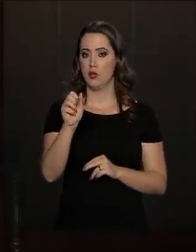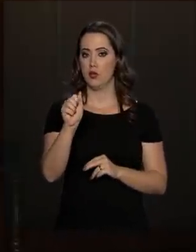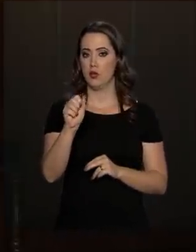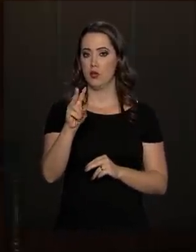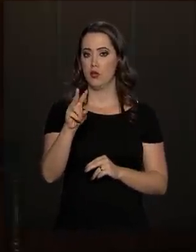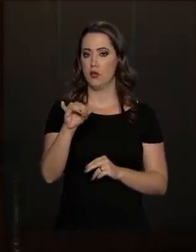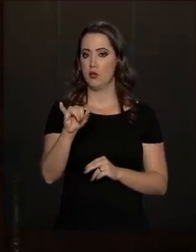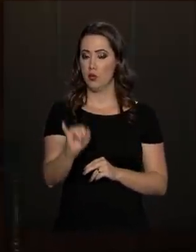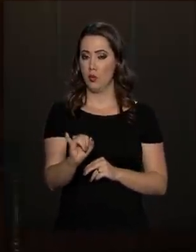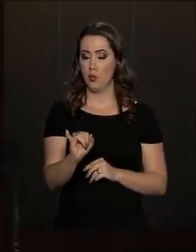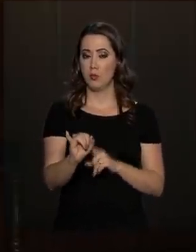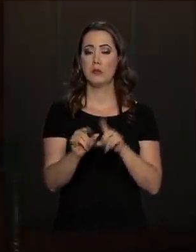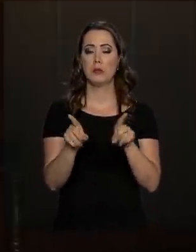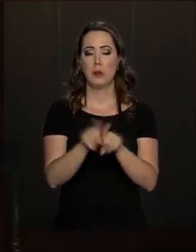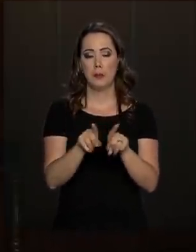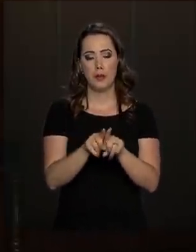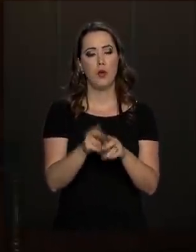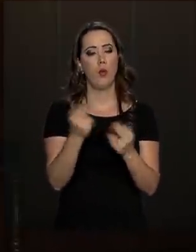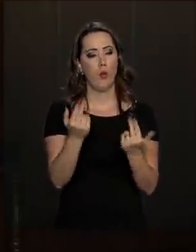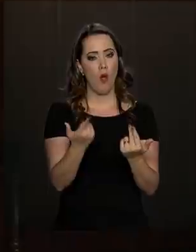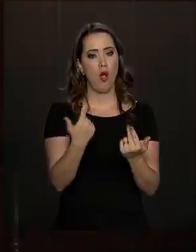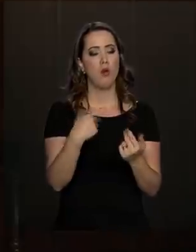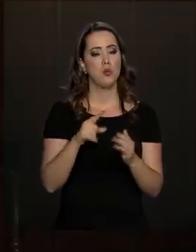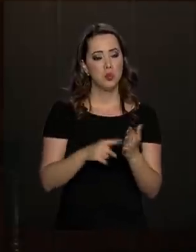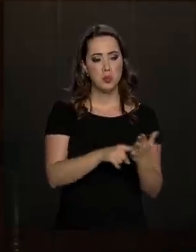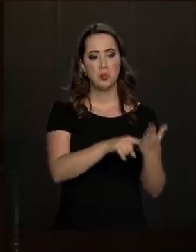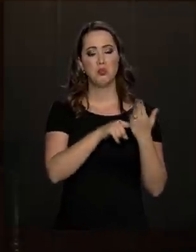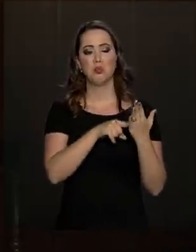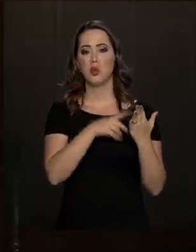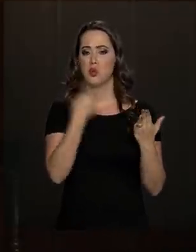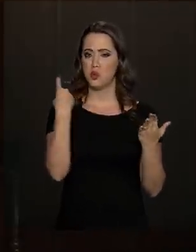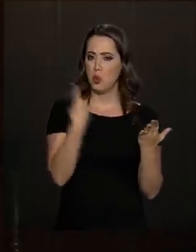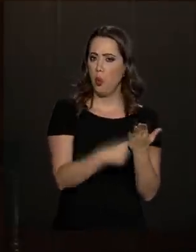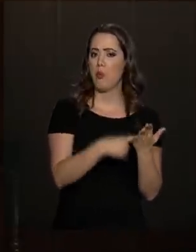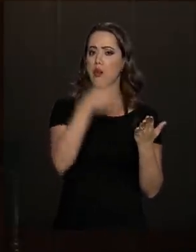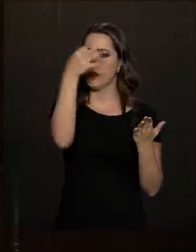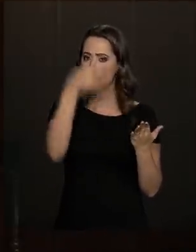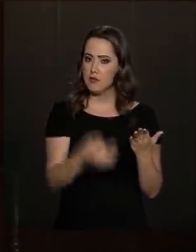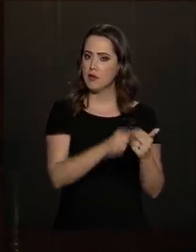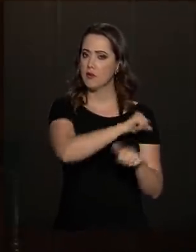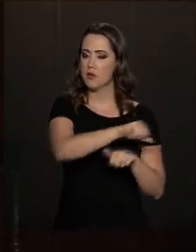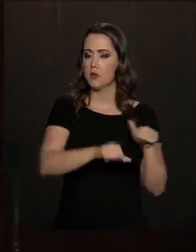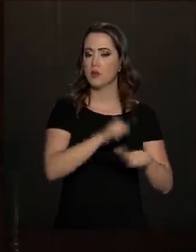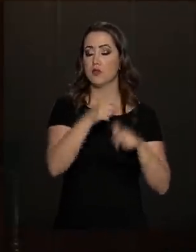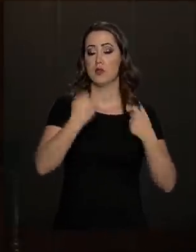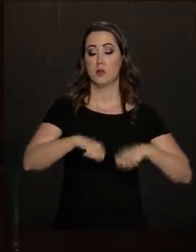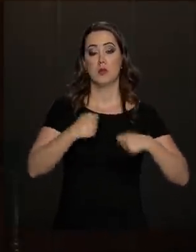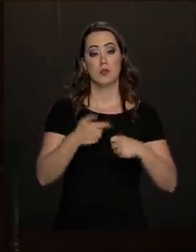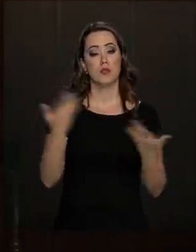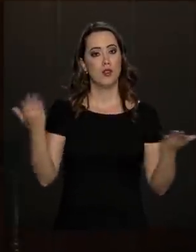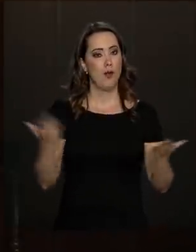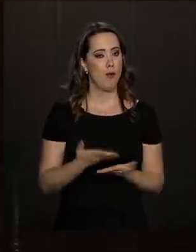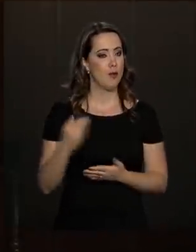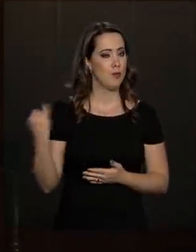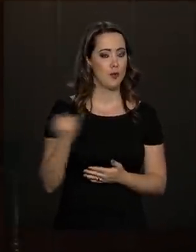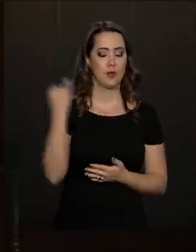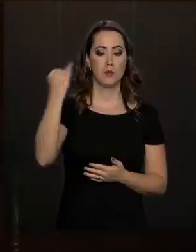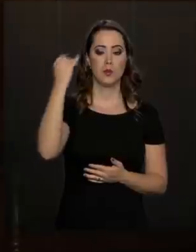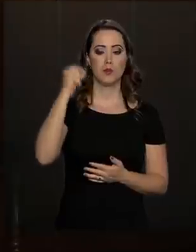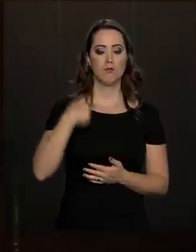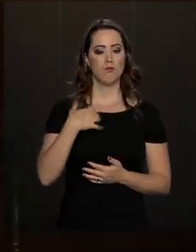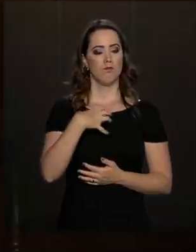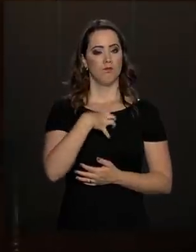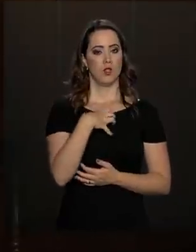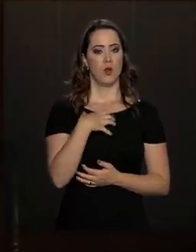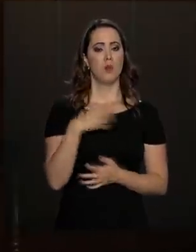forma, se mostrou completamente comprometido com as reformas. É uma ocasião única. Eu estou, assim,